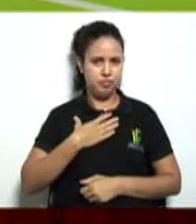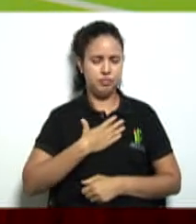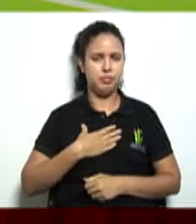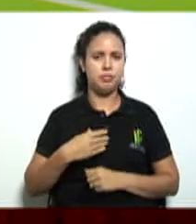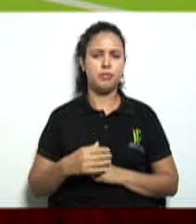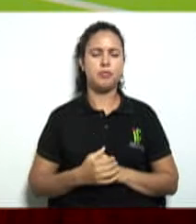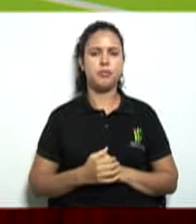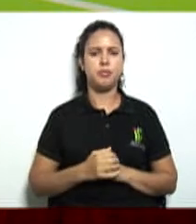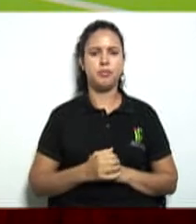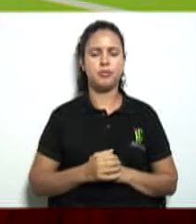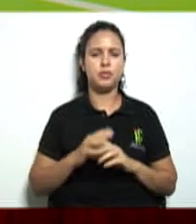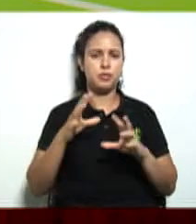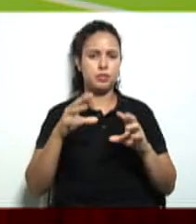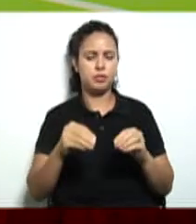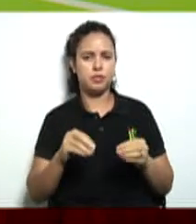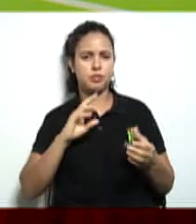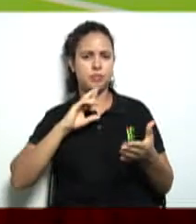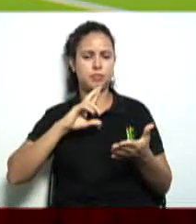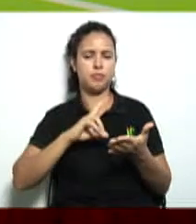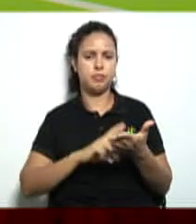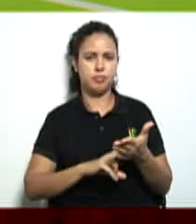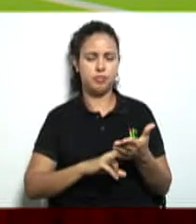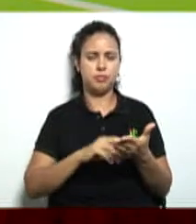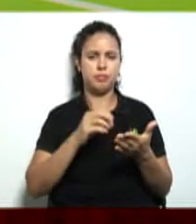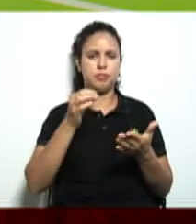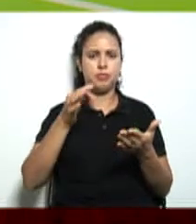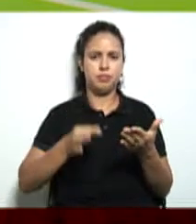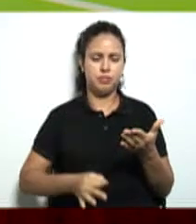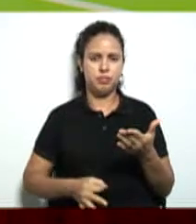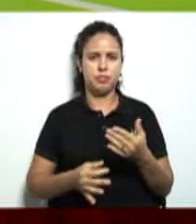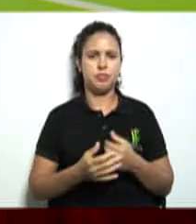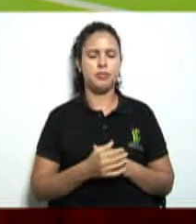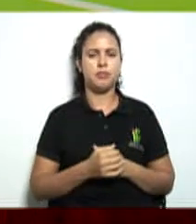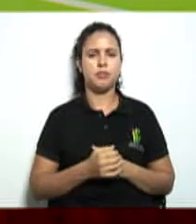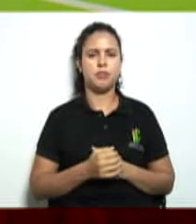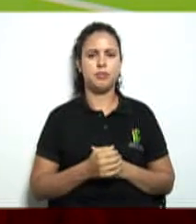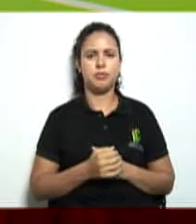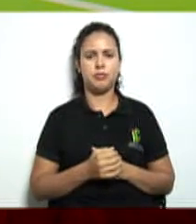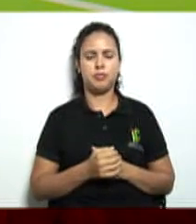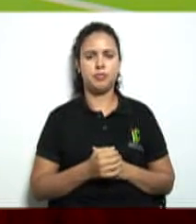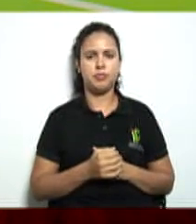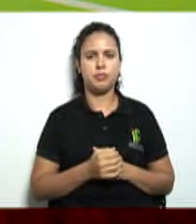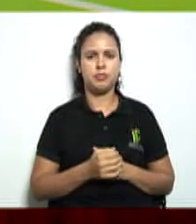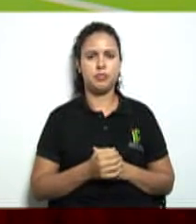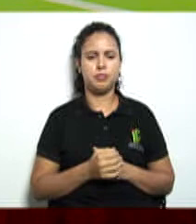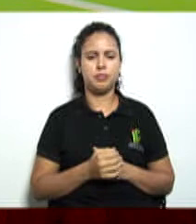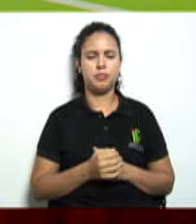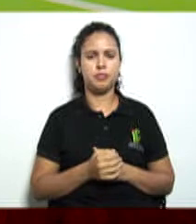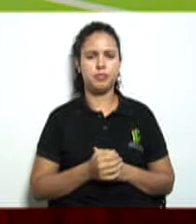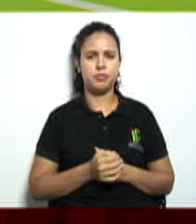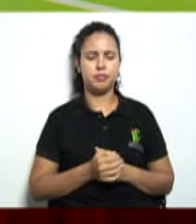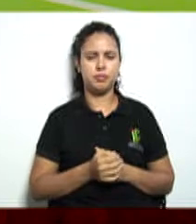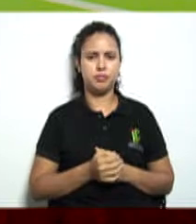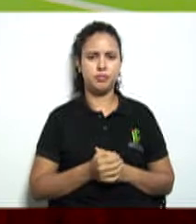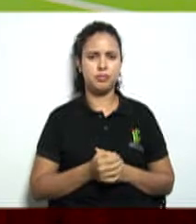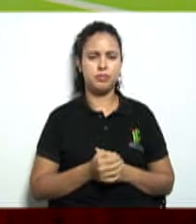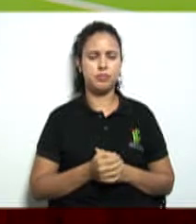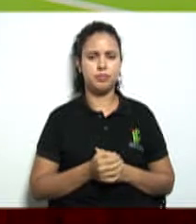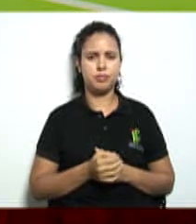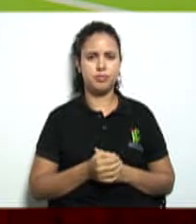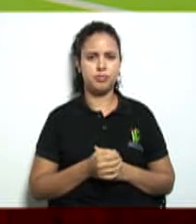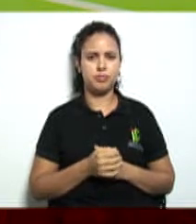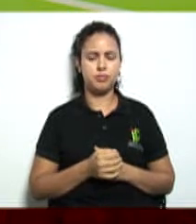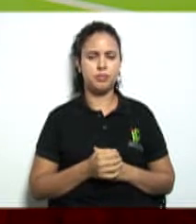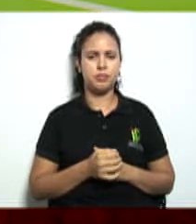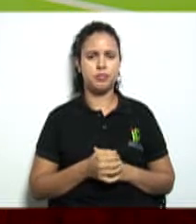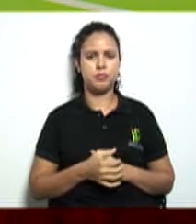como todas estão corretas perfeito o Naldo também mandou uma mensagem vamos lá quem mais